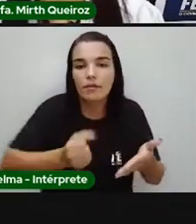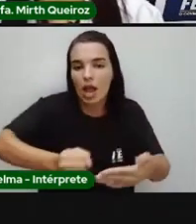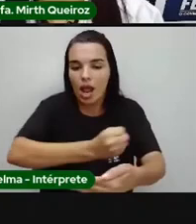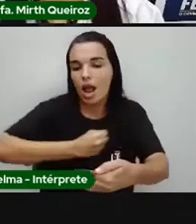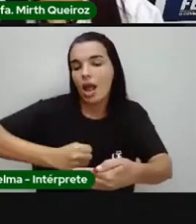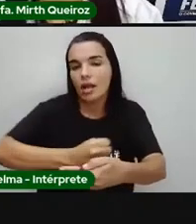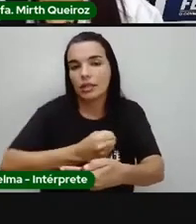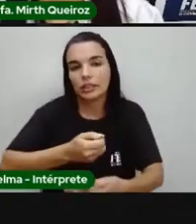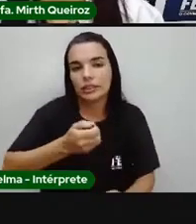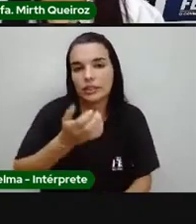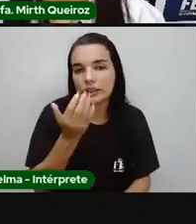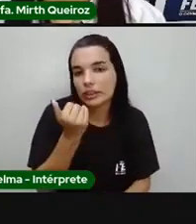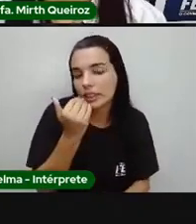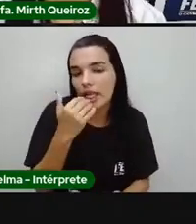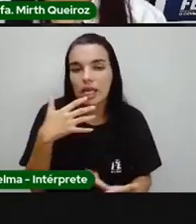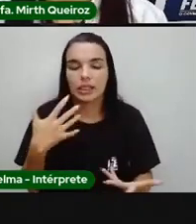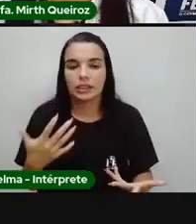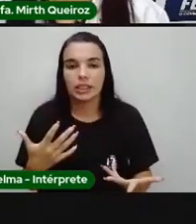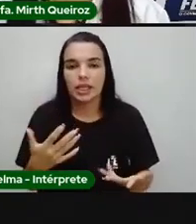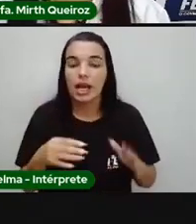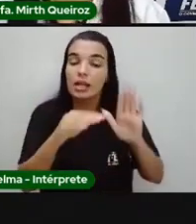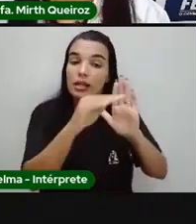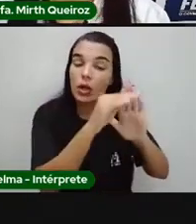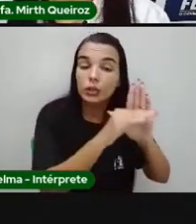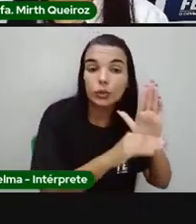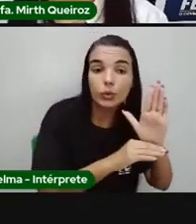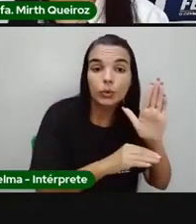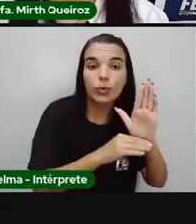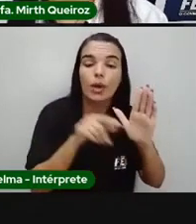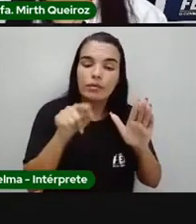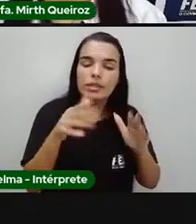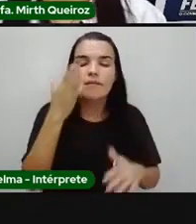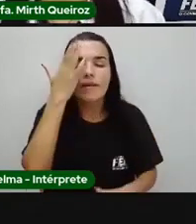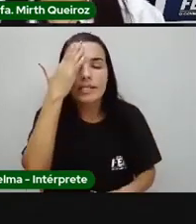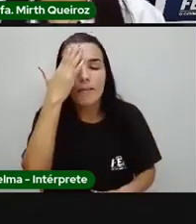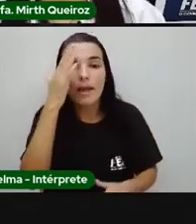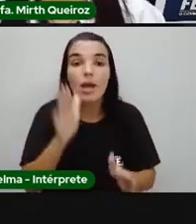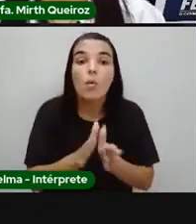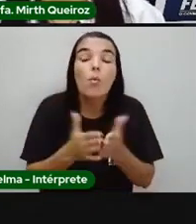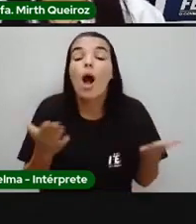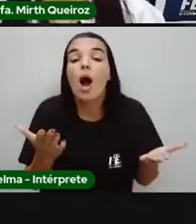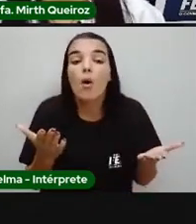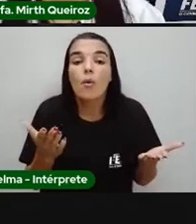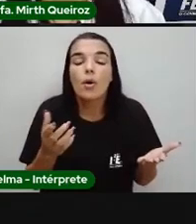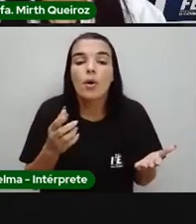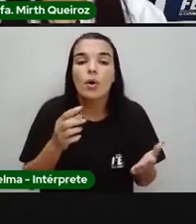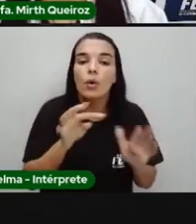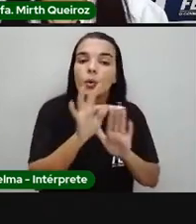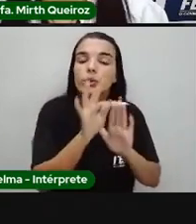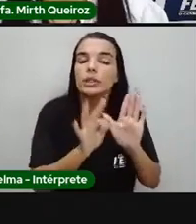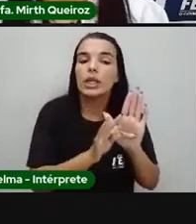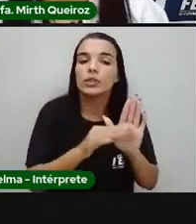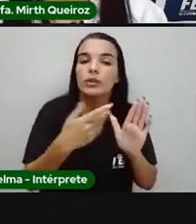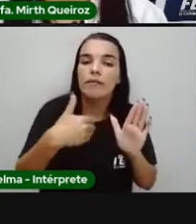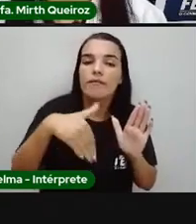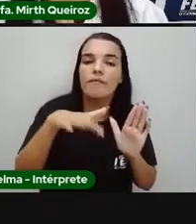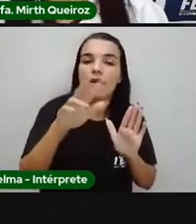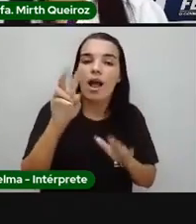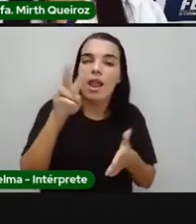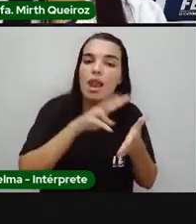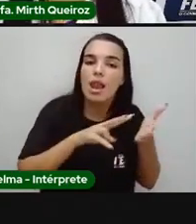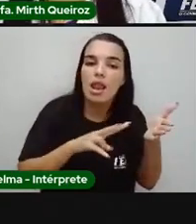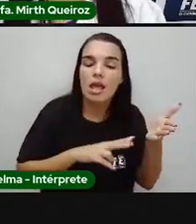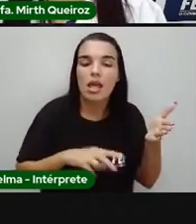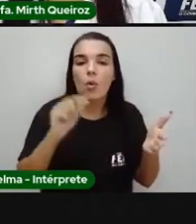do texto, tem como você saber qual é o tipo de texto que você vai ler. E o que me diz o